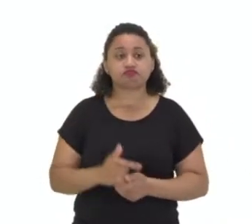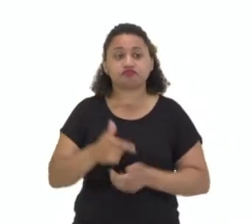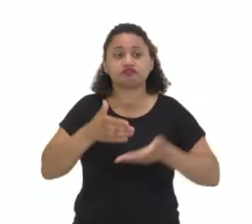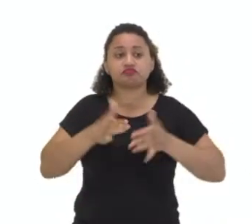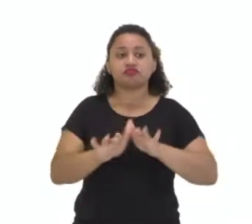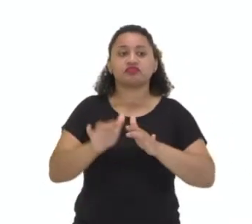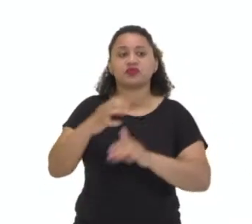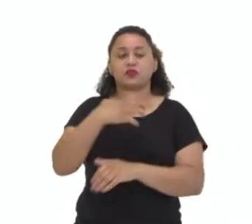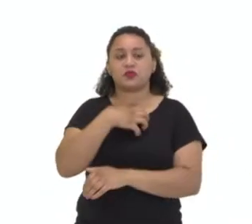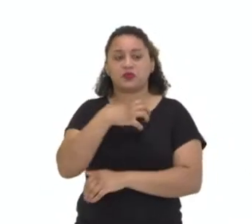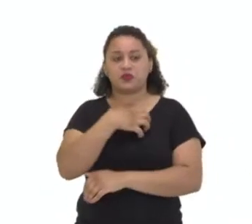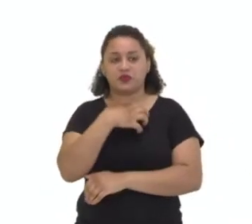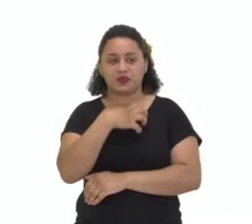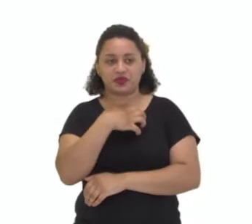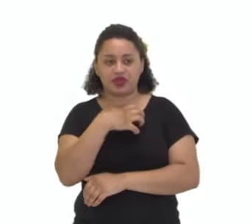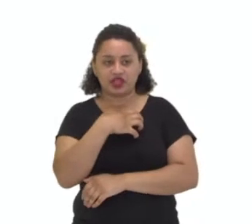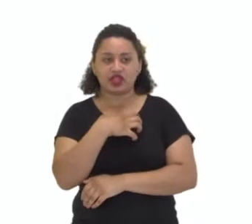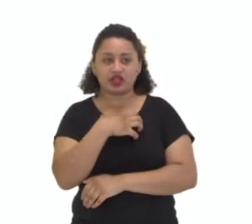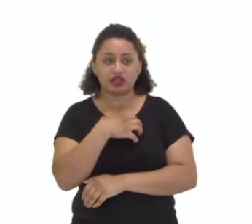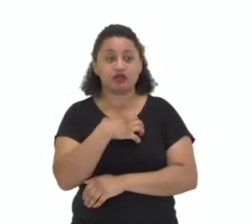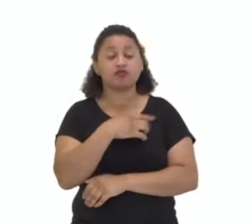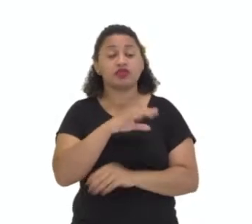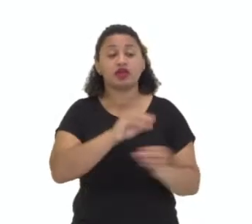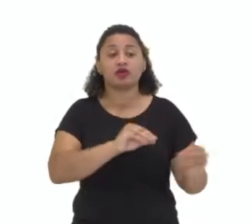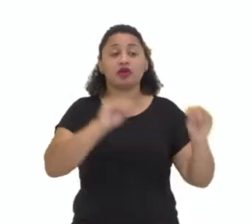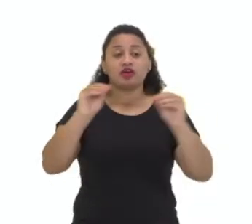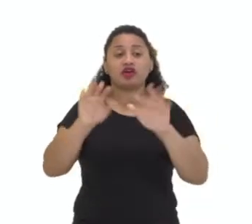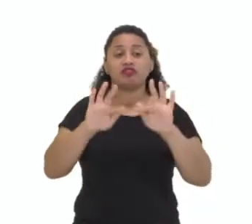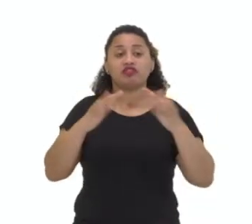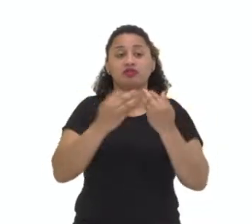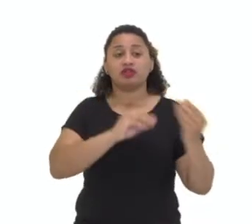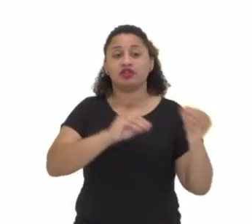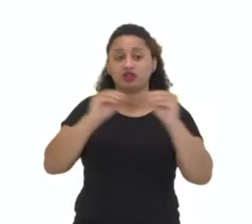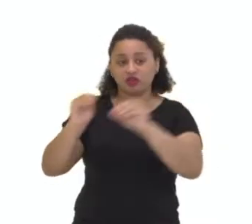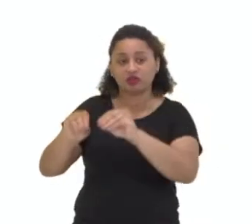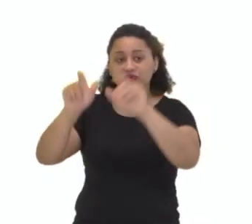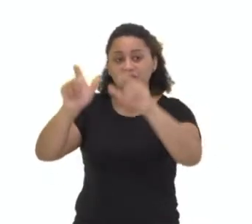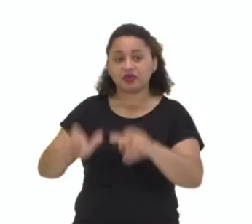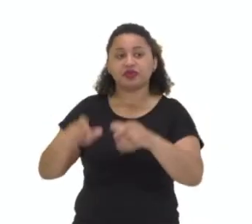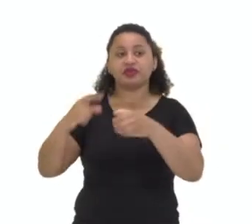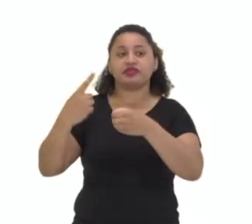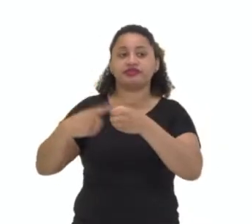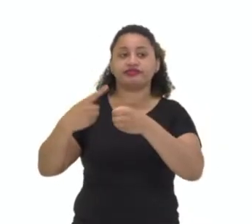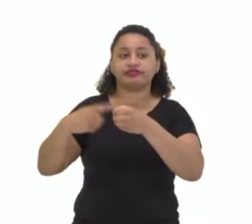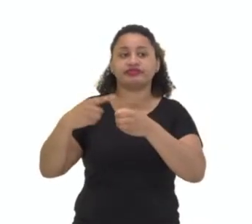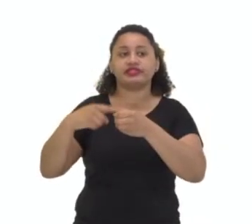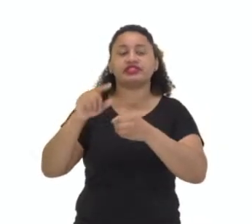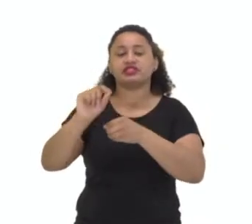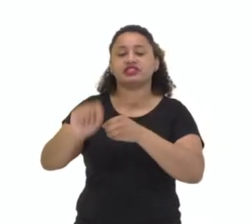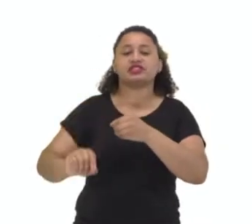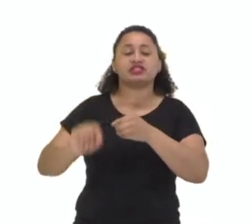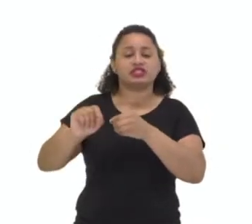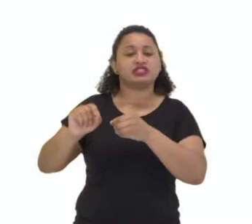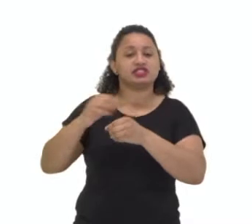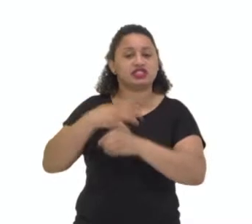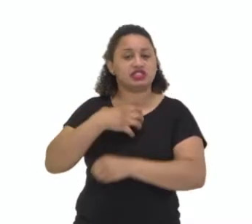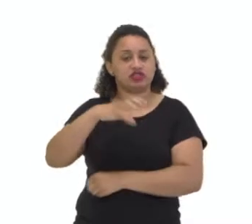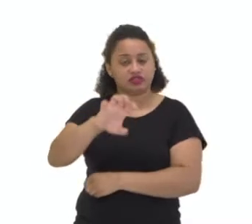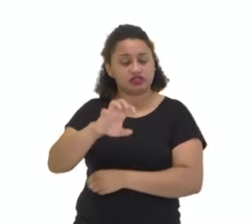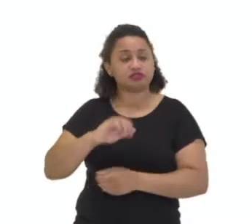família mudou-se para Salvador e o pai dele foi convidado para lecionar na faculdade de medicina. Em